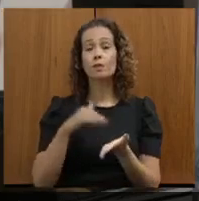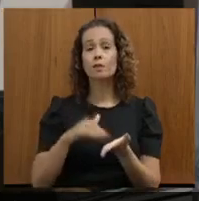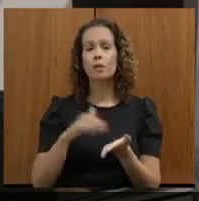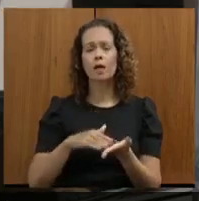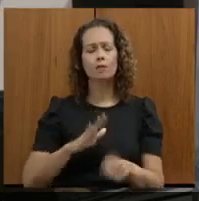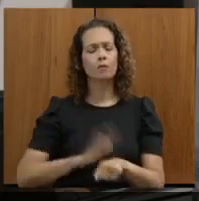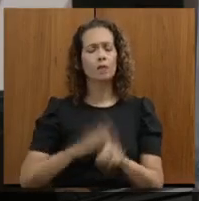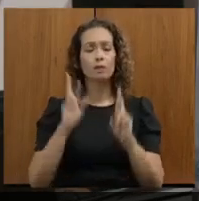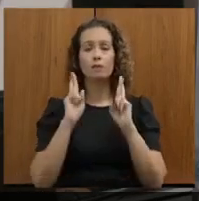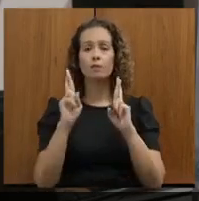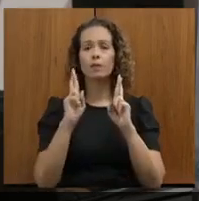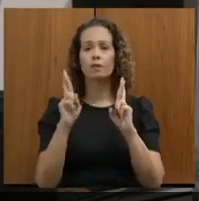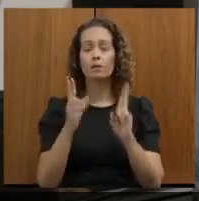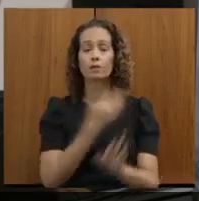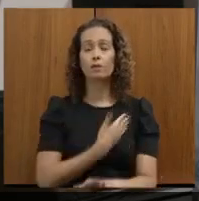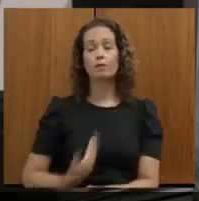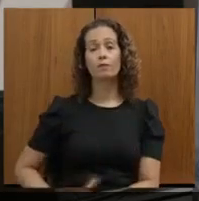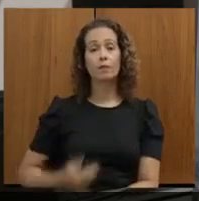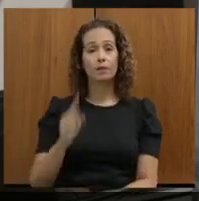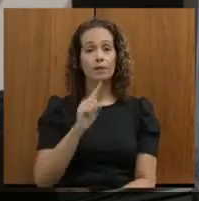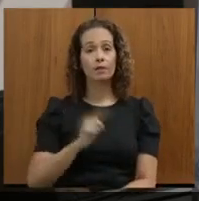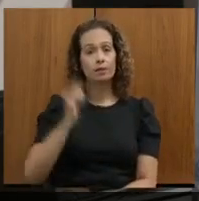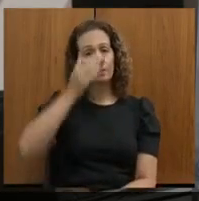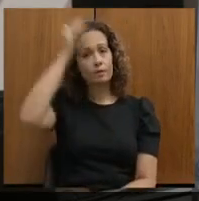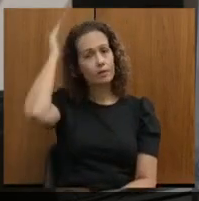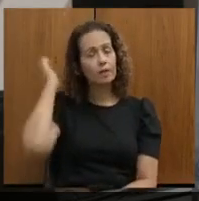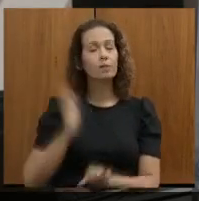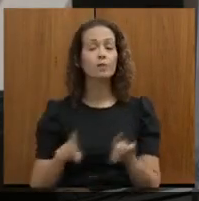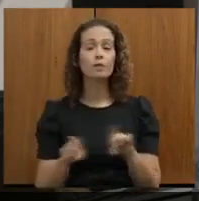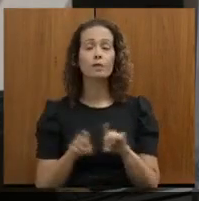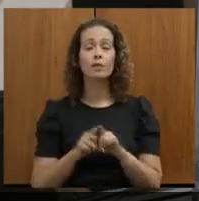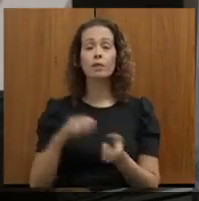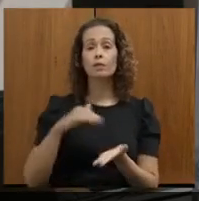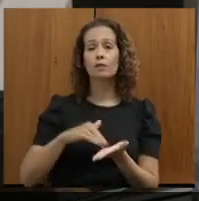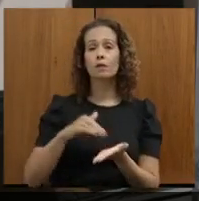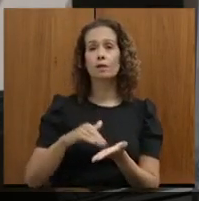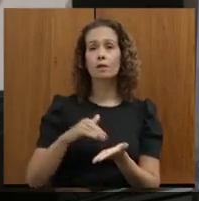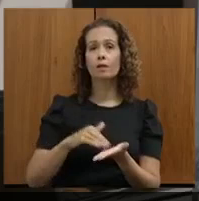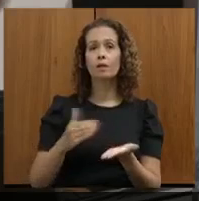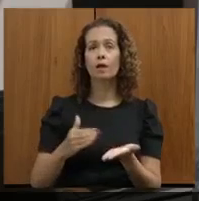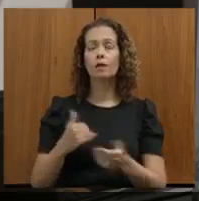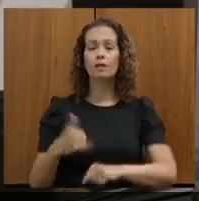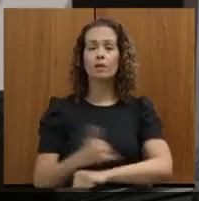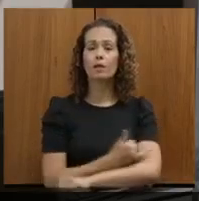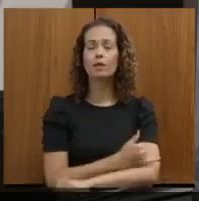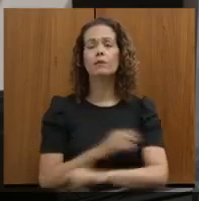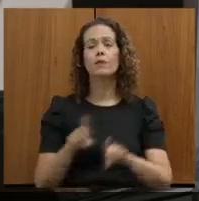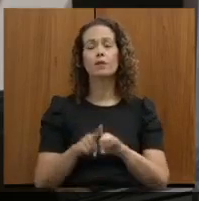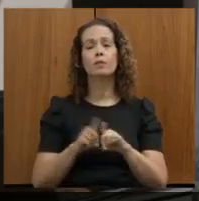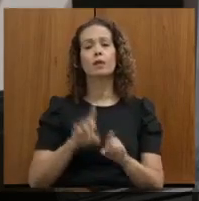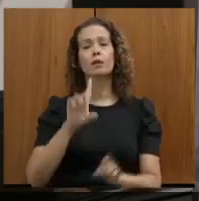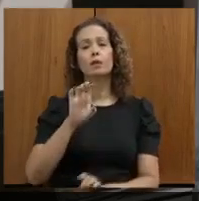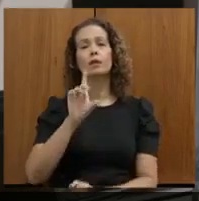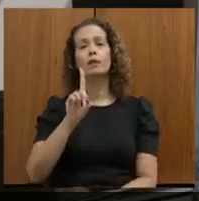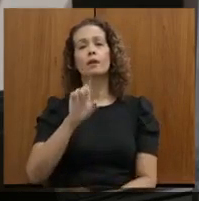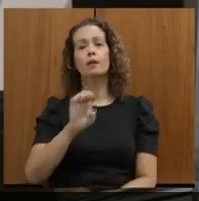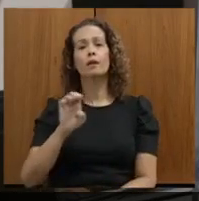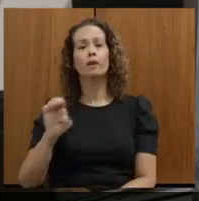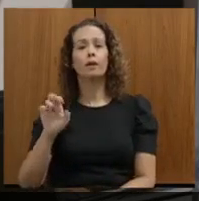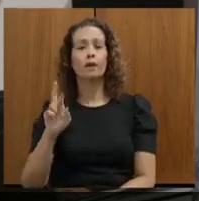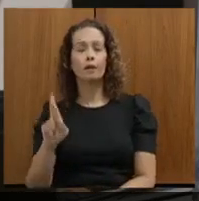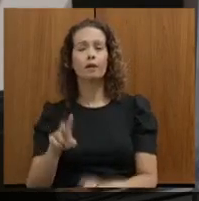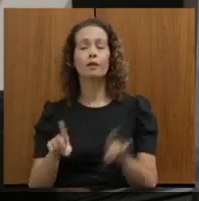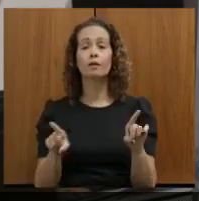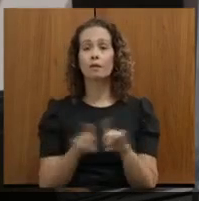respeitados do governo Zema, como também como secretário do SEINFAS, DR, durante sua passagem.